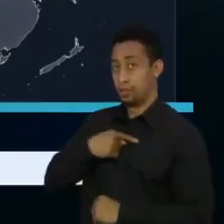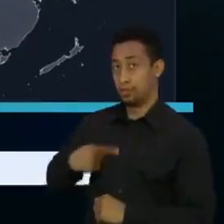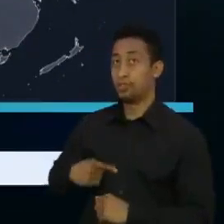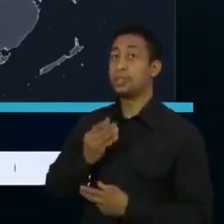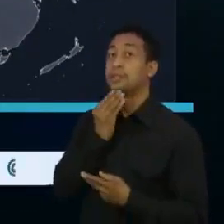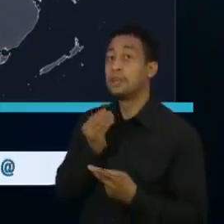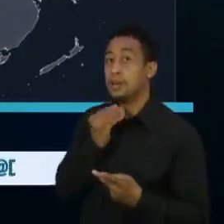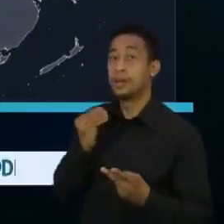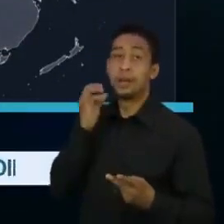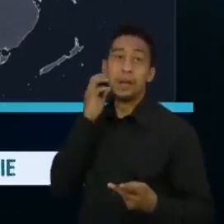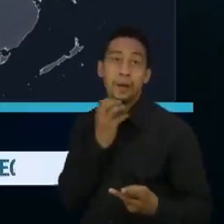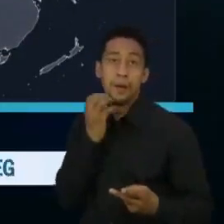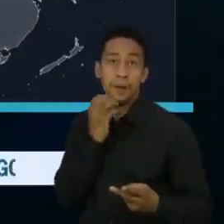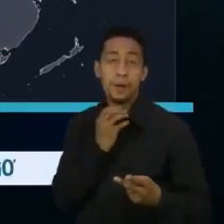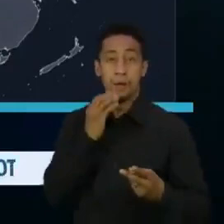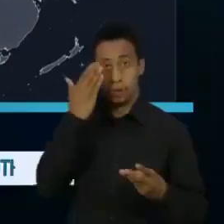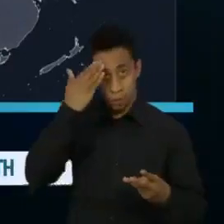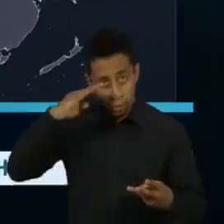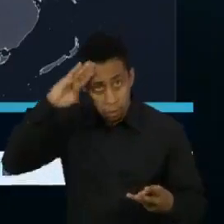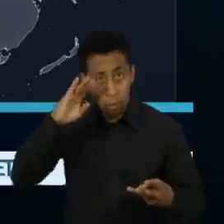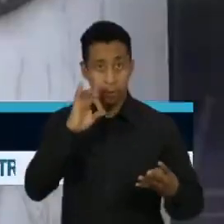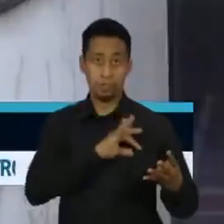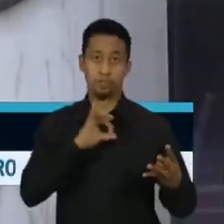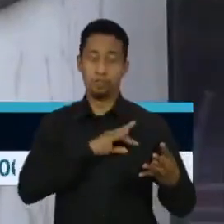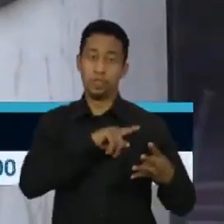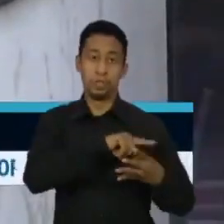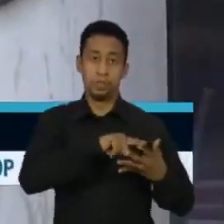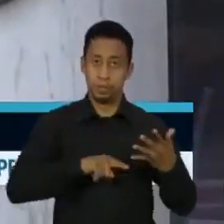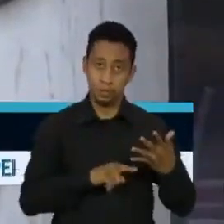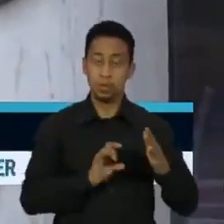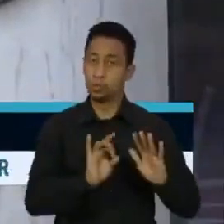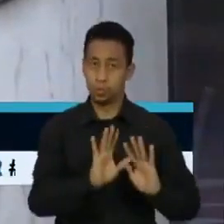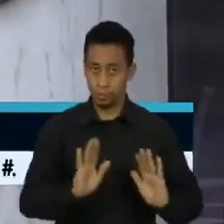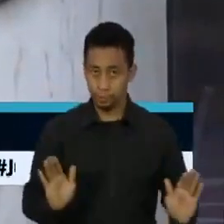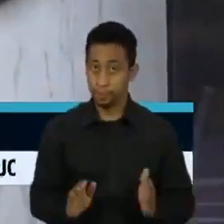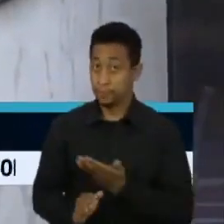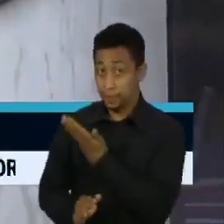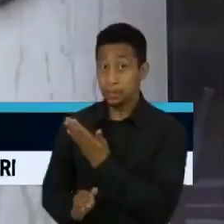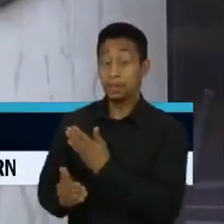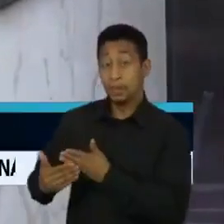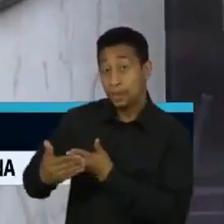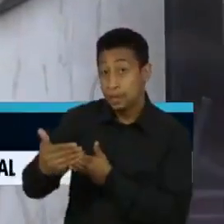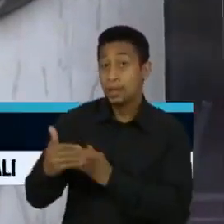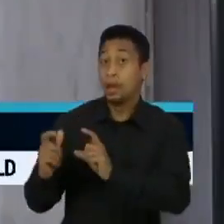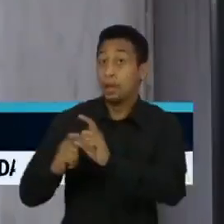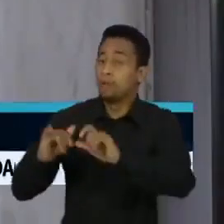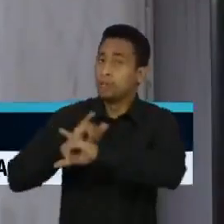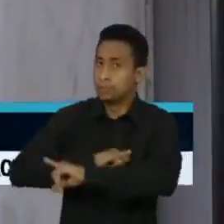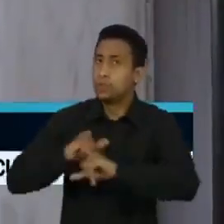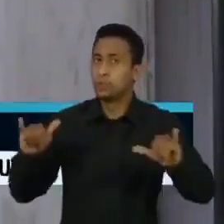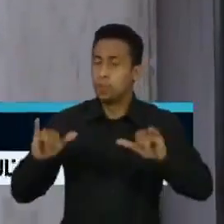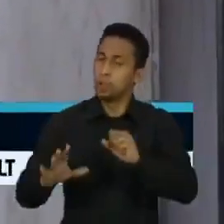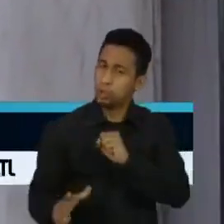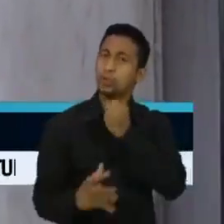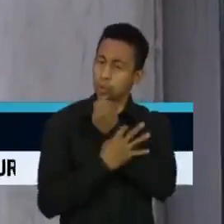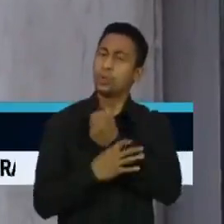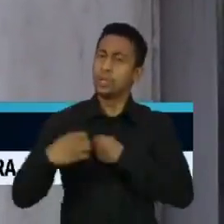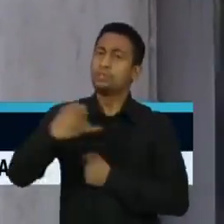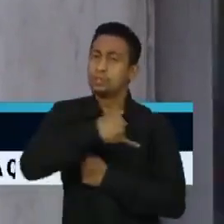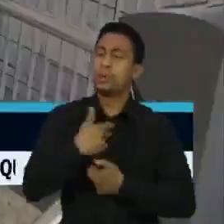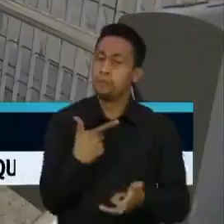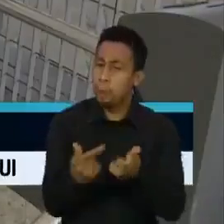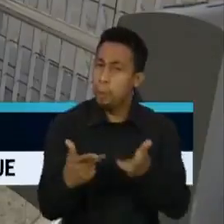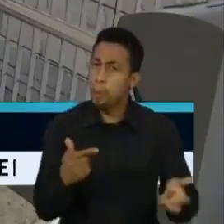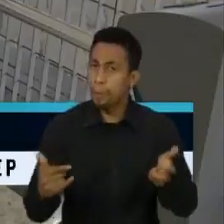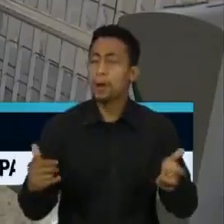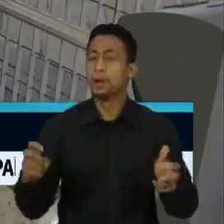Israel, Emirados Árabes, Cuba e Chile. Nesta segunda-feira, a Pfizer anunciou que sua vacina é segura e eficaz para